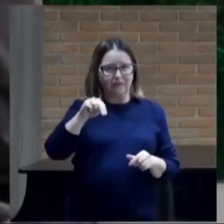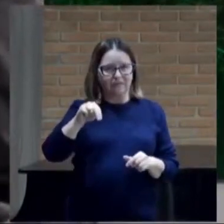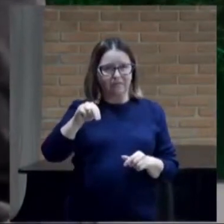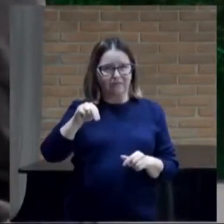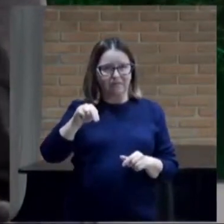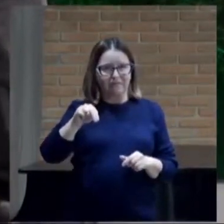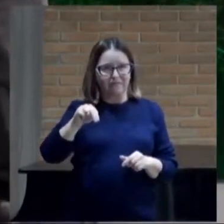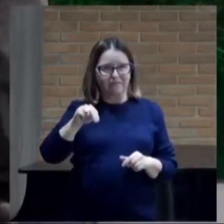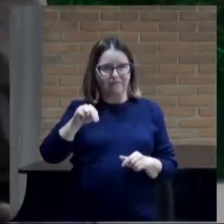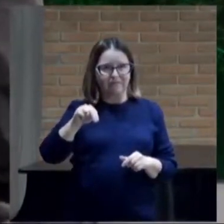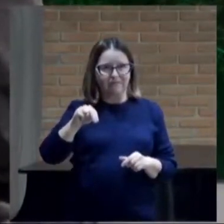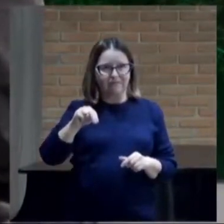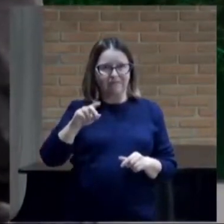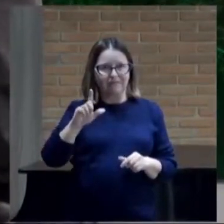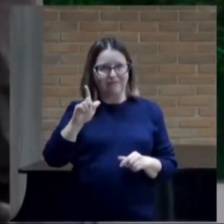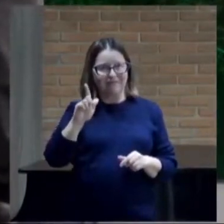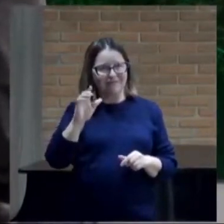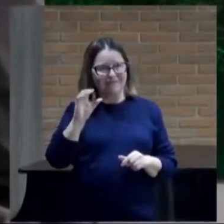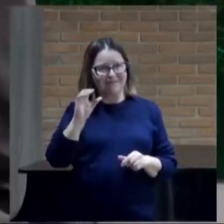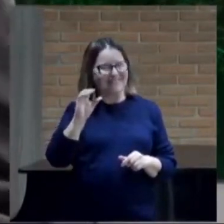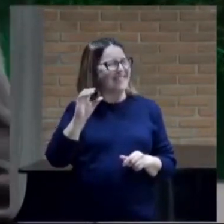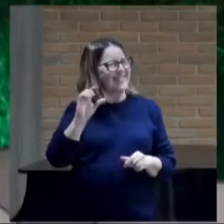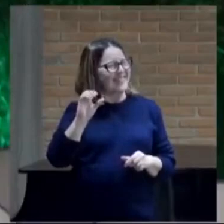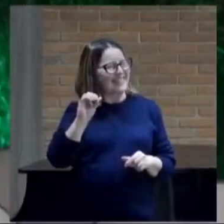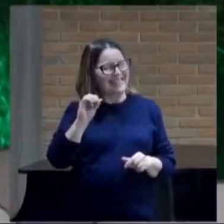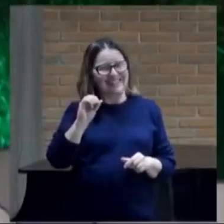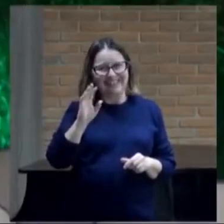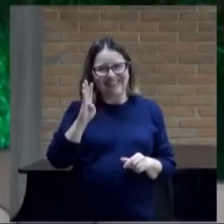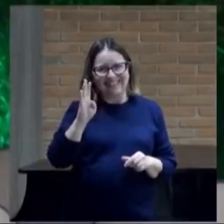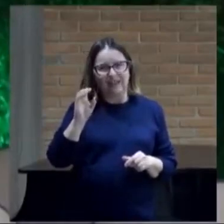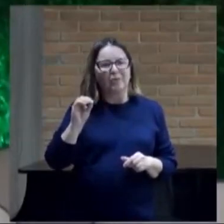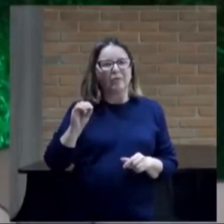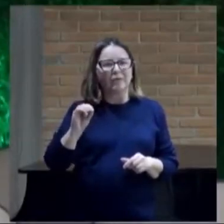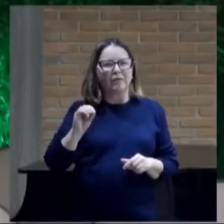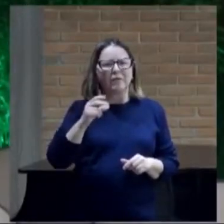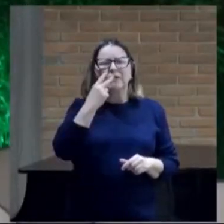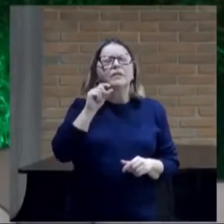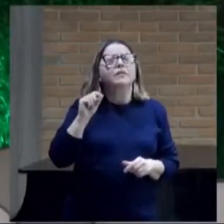Rede Globo vendo o que gente?